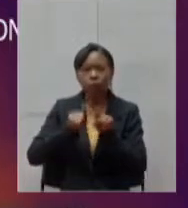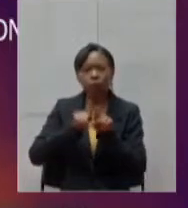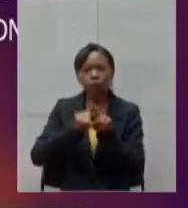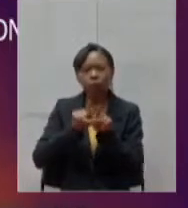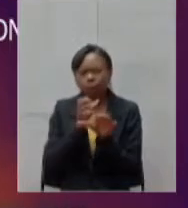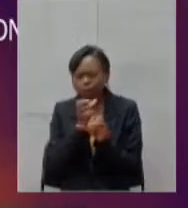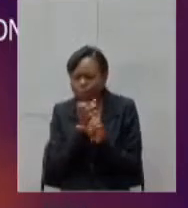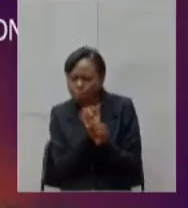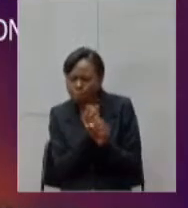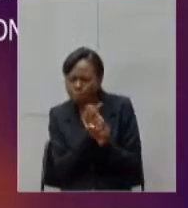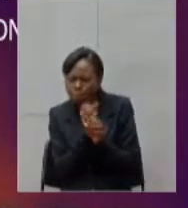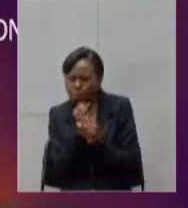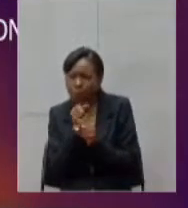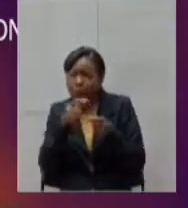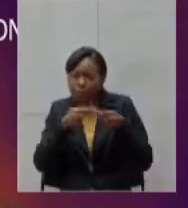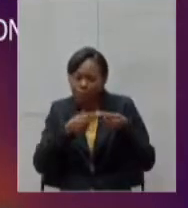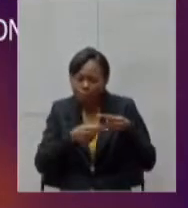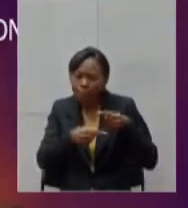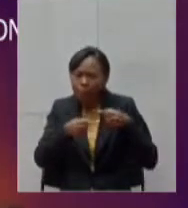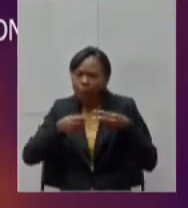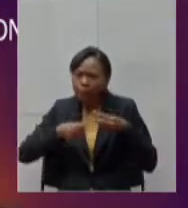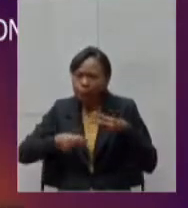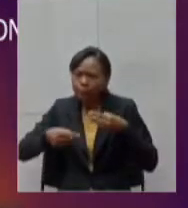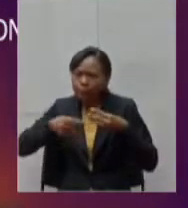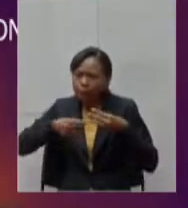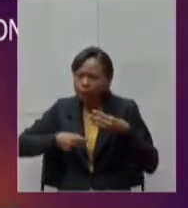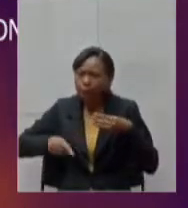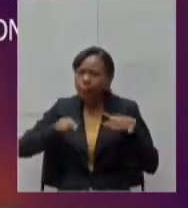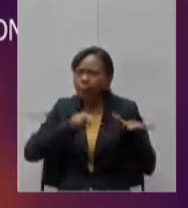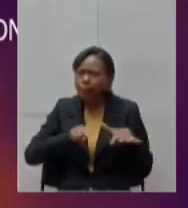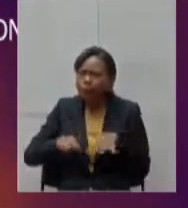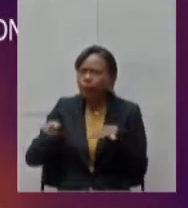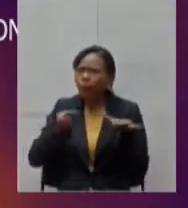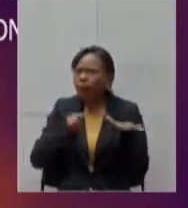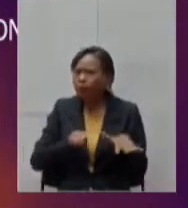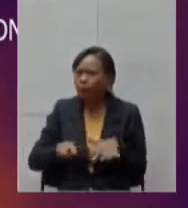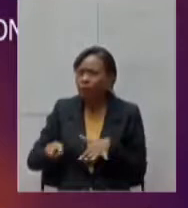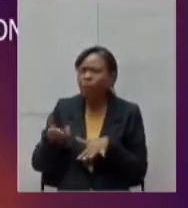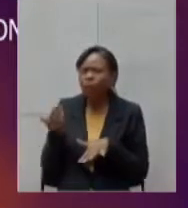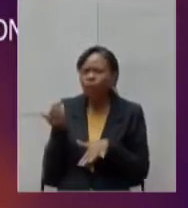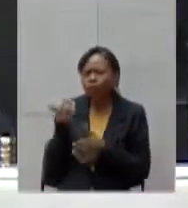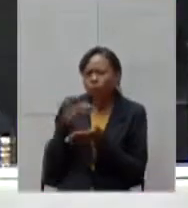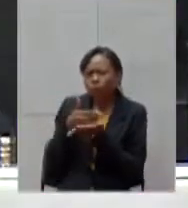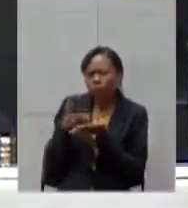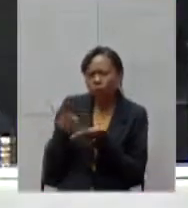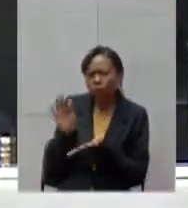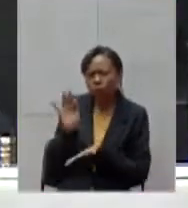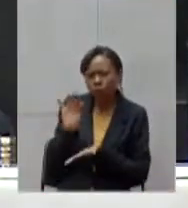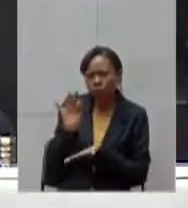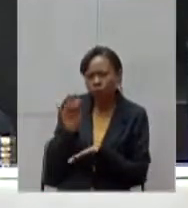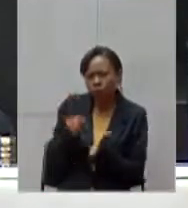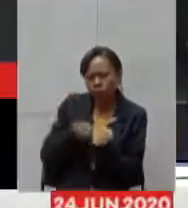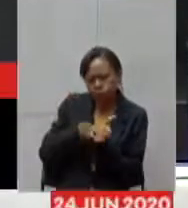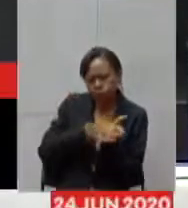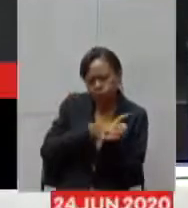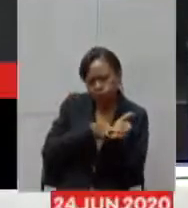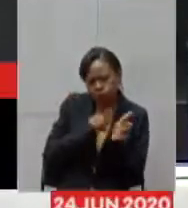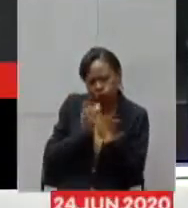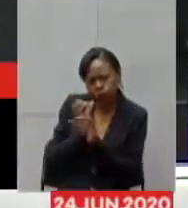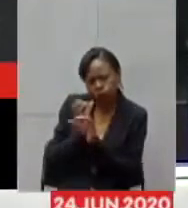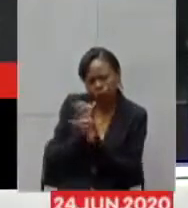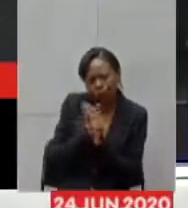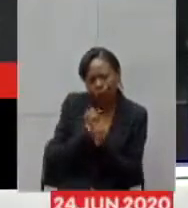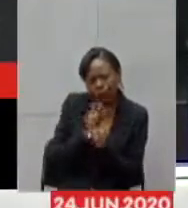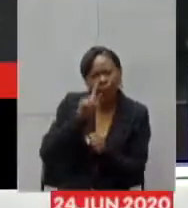semanais, isso nós fazemos desde fevereiro, seja, qual era o risco que nós estávamos dimensionando, em que